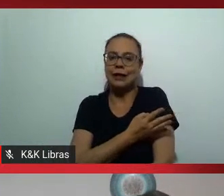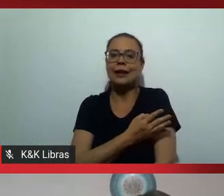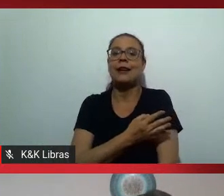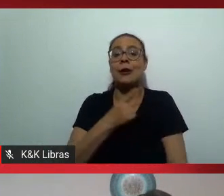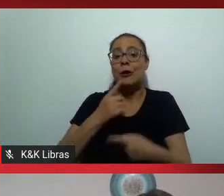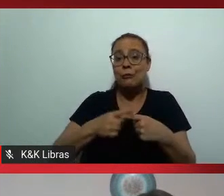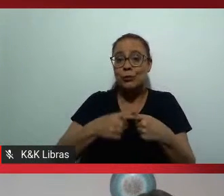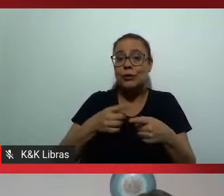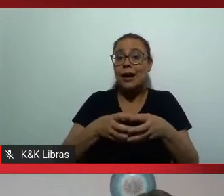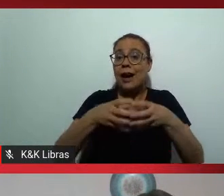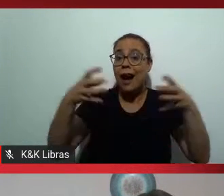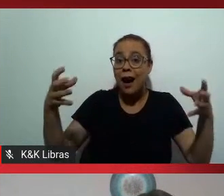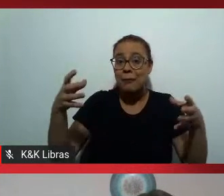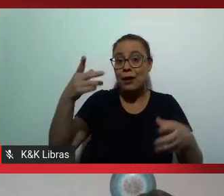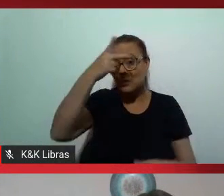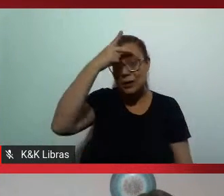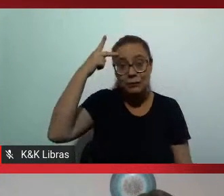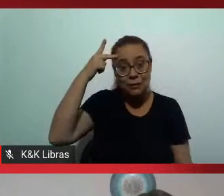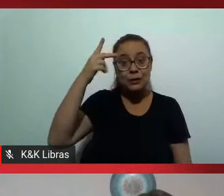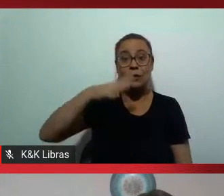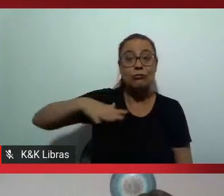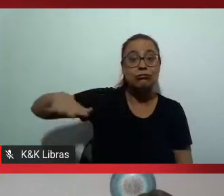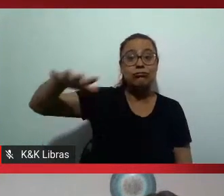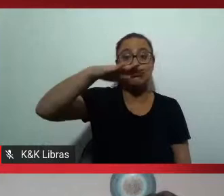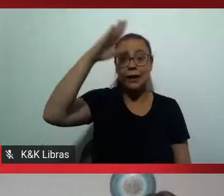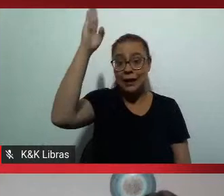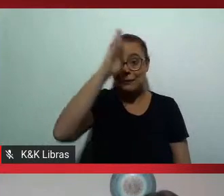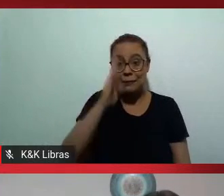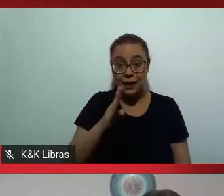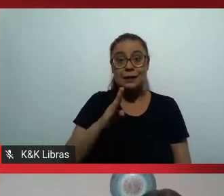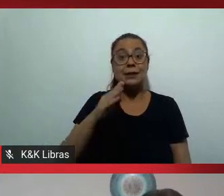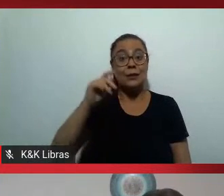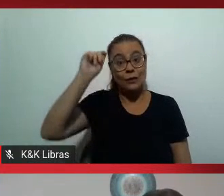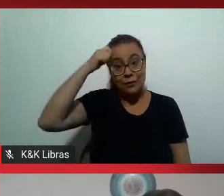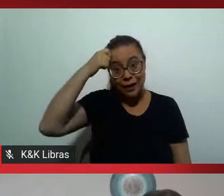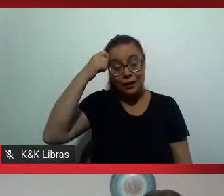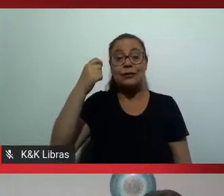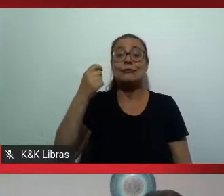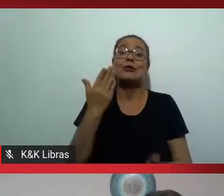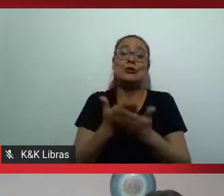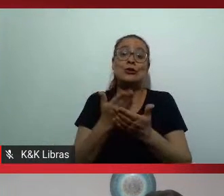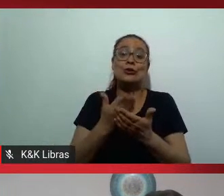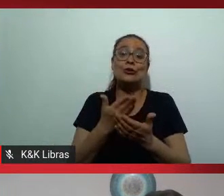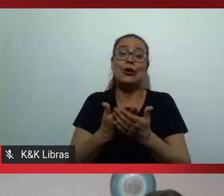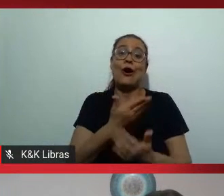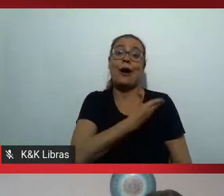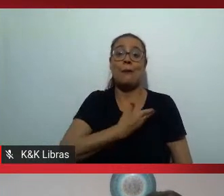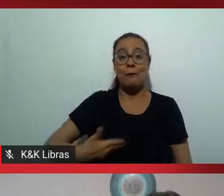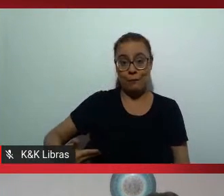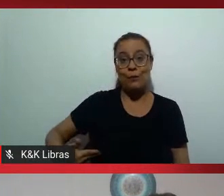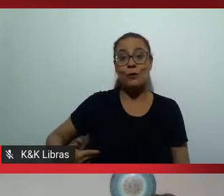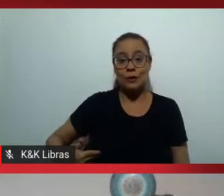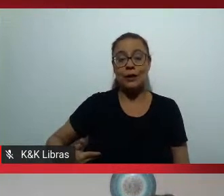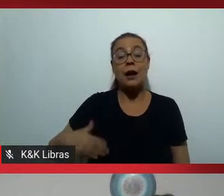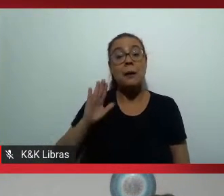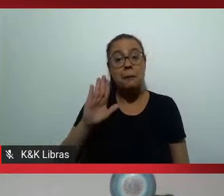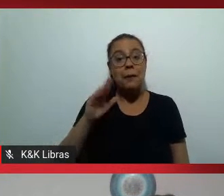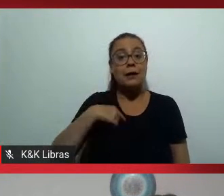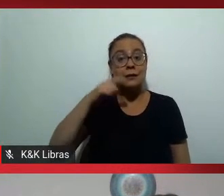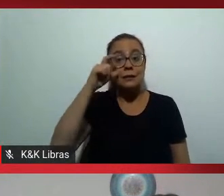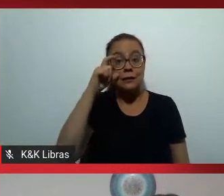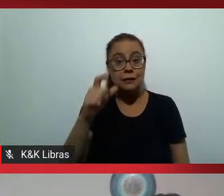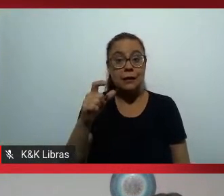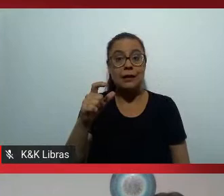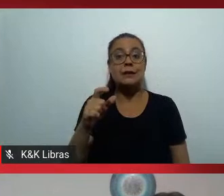a maior parte da população negra está inserida nas escolas públicas agora é muito interessante porque a Fundação Dom